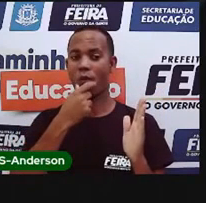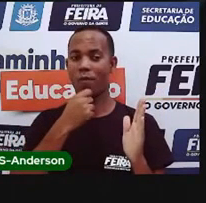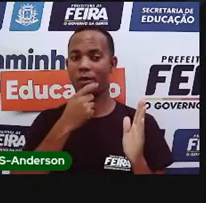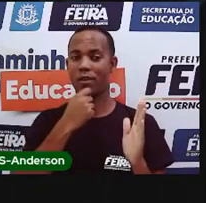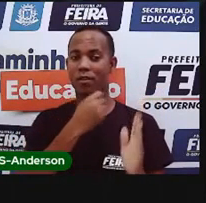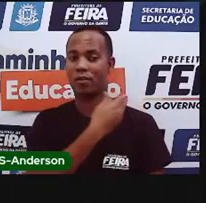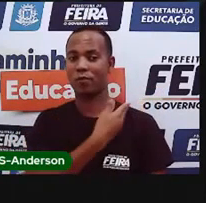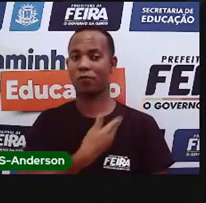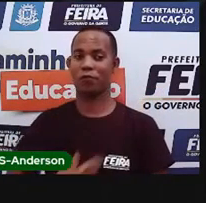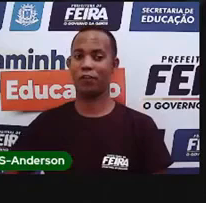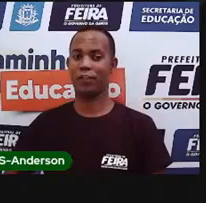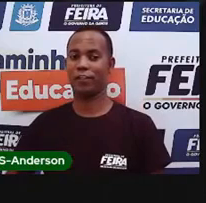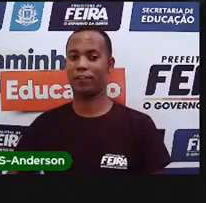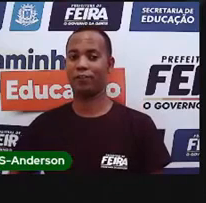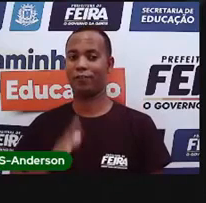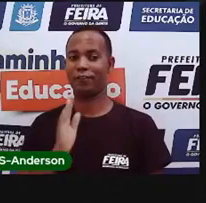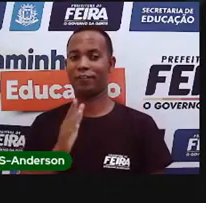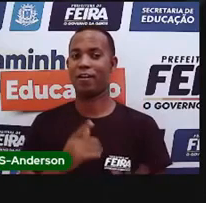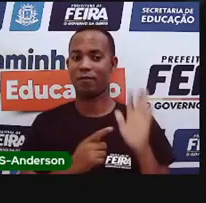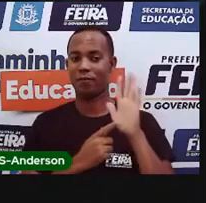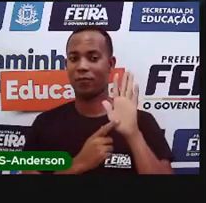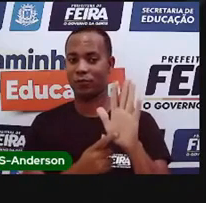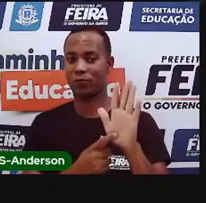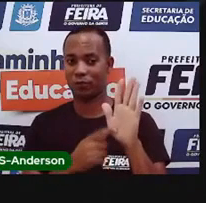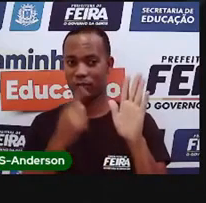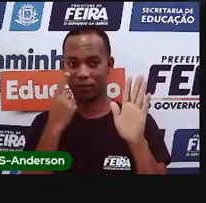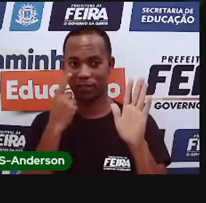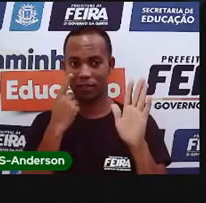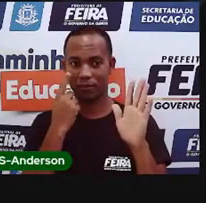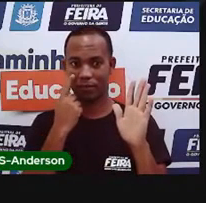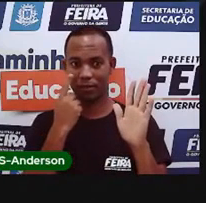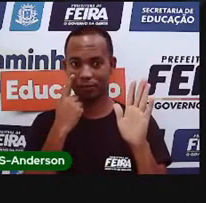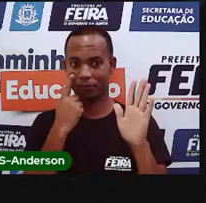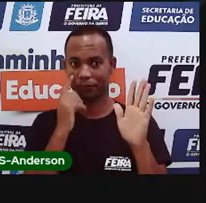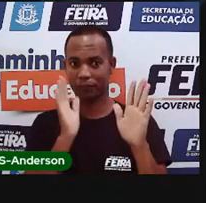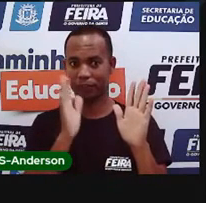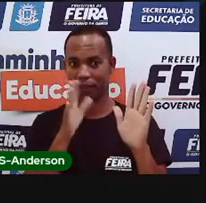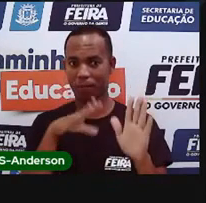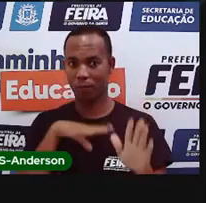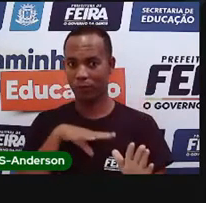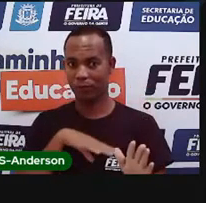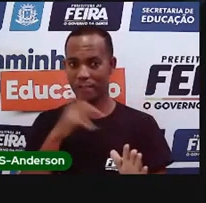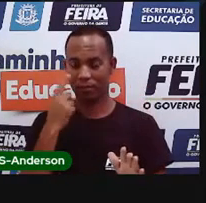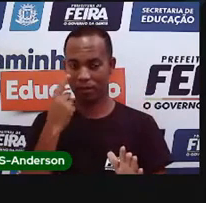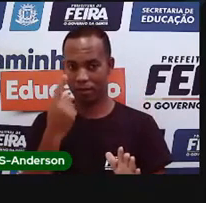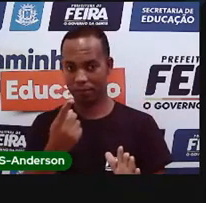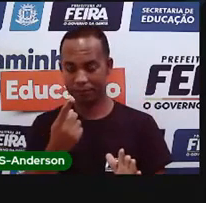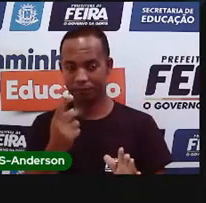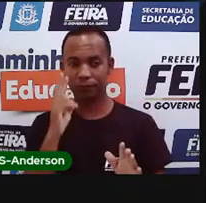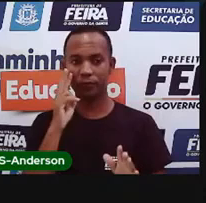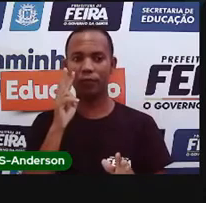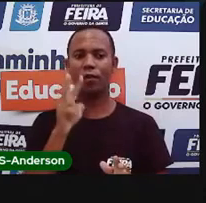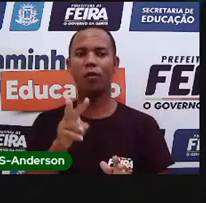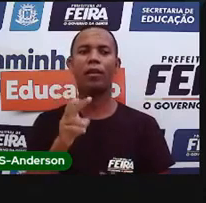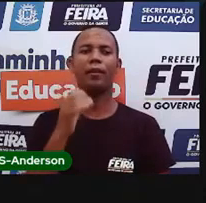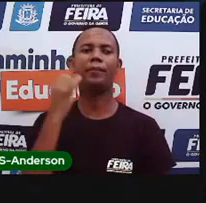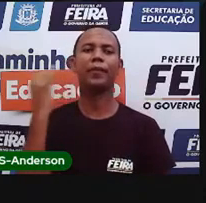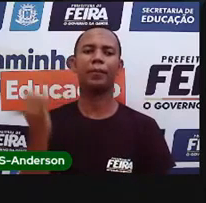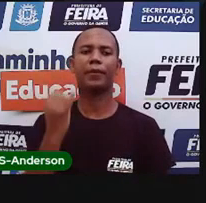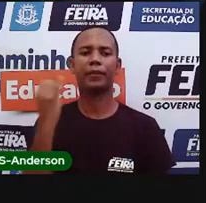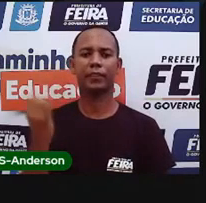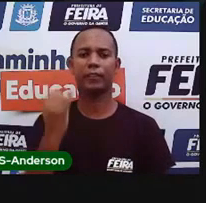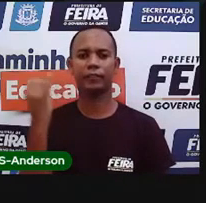que a Pró já apresentou. Quem não viu a aula de linguagem, vai lá, dá uma olhadinha, porque é importante.